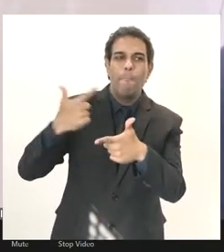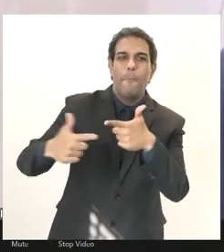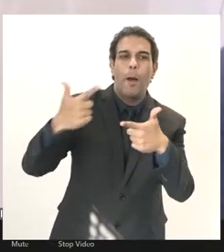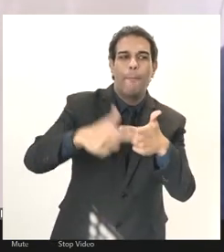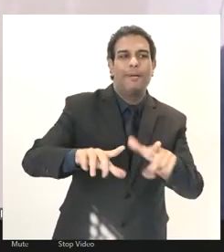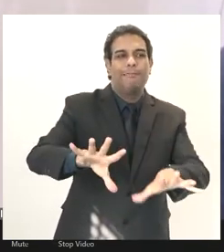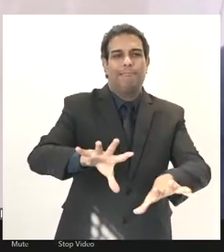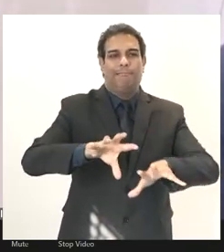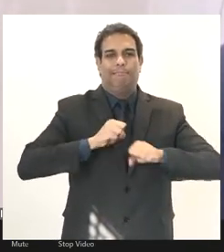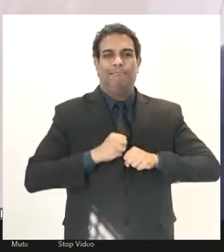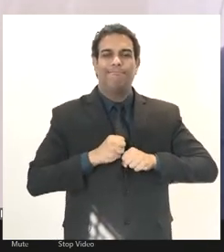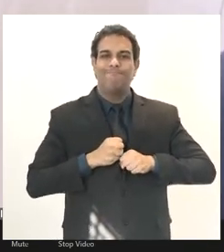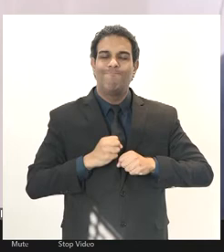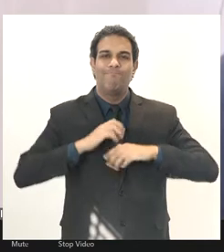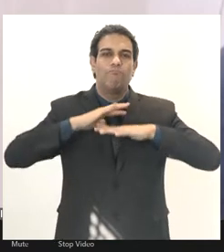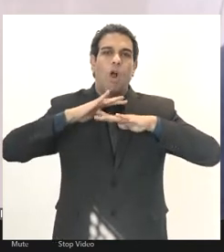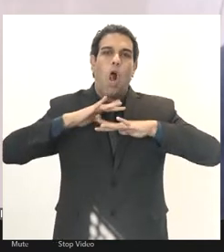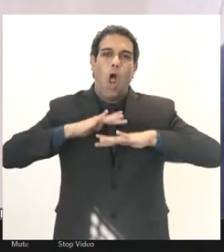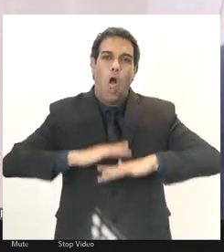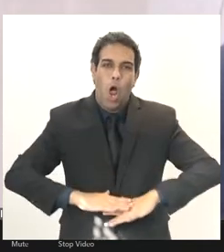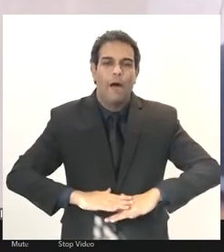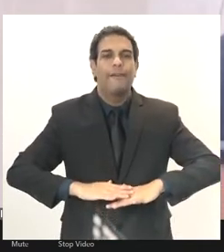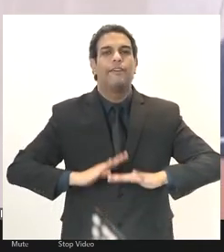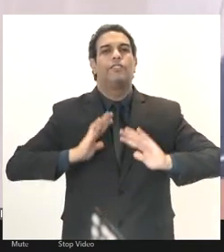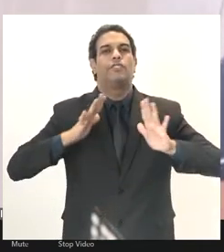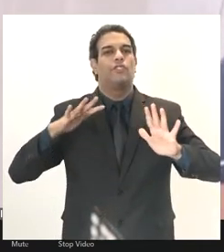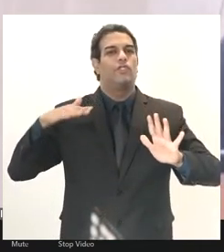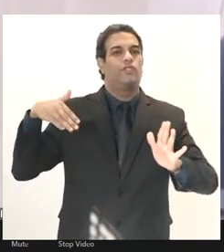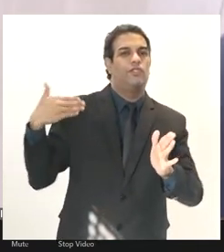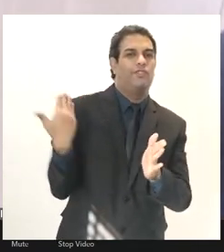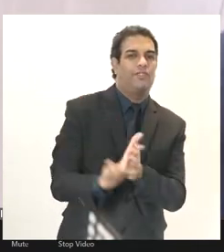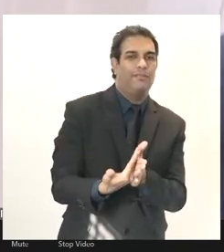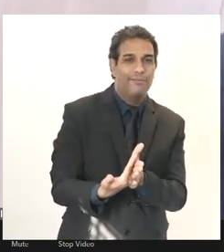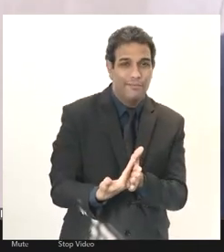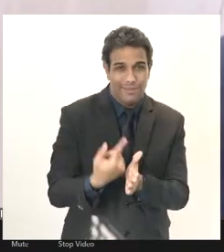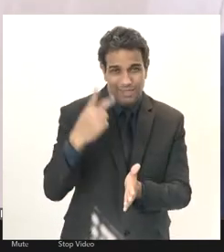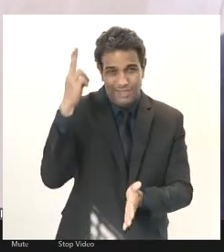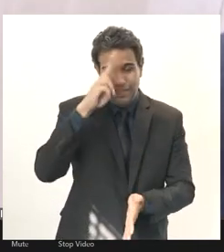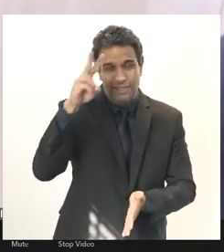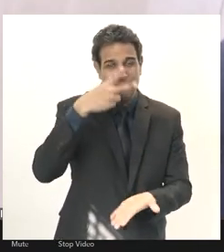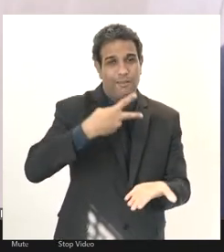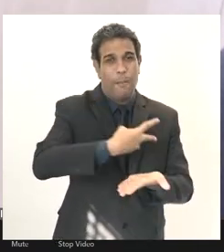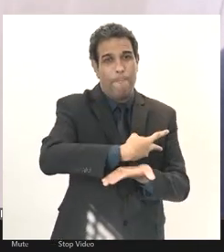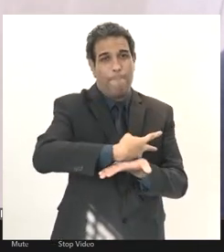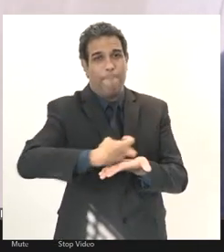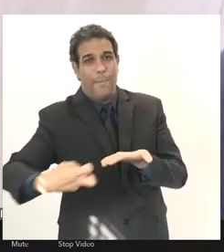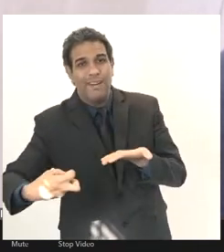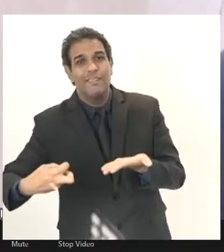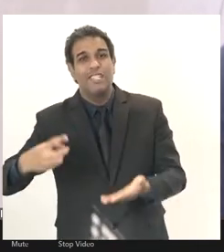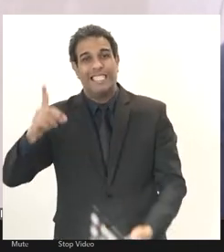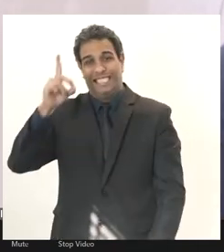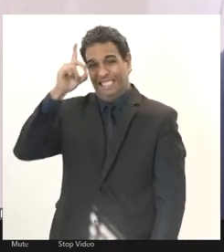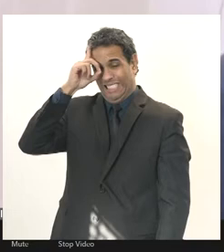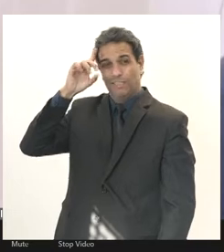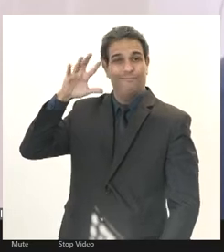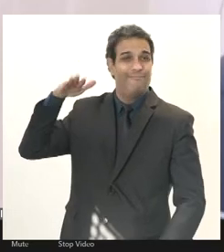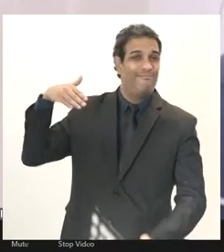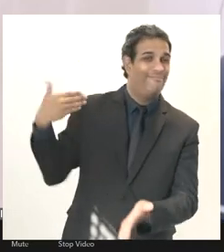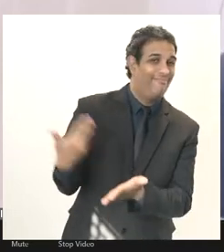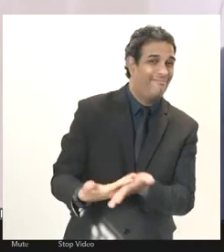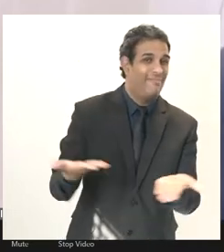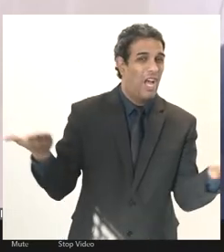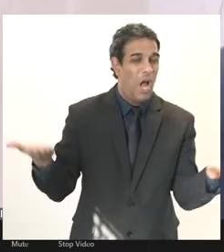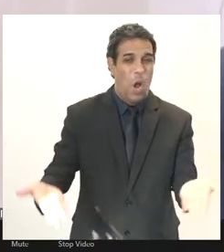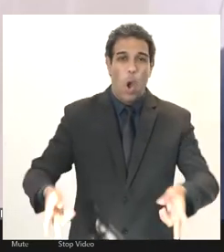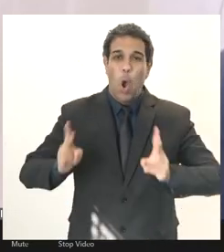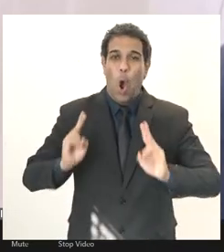sido atacados desde o golpe com a presidenta Dilma a gente já sabia que isso ia acontecer